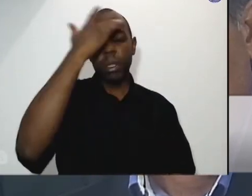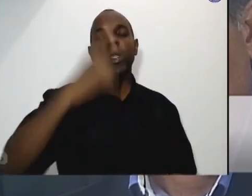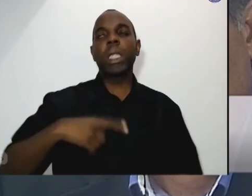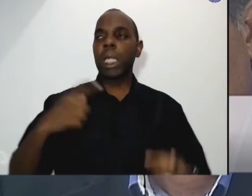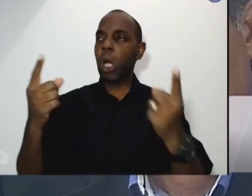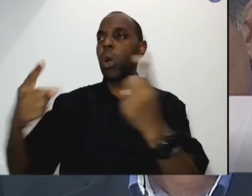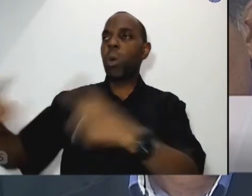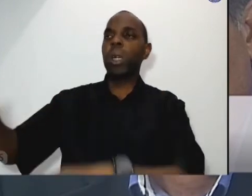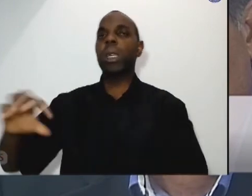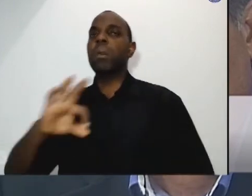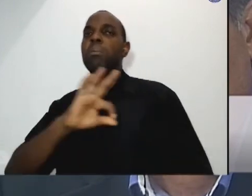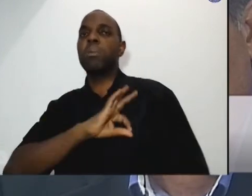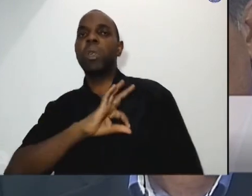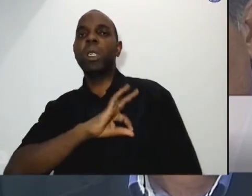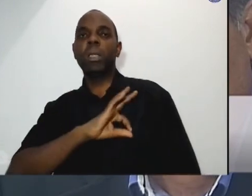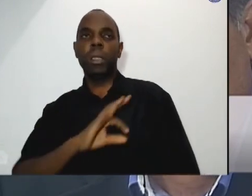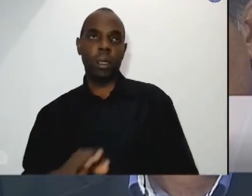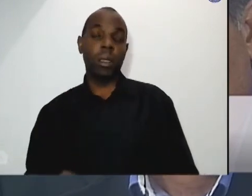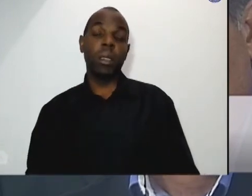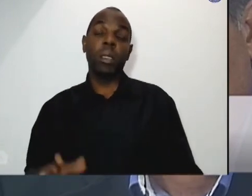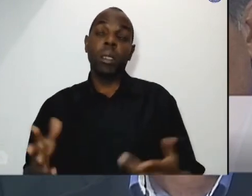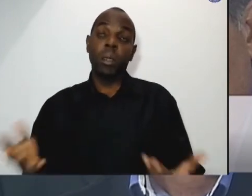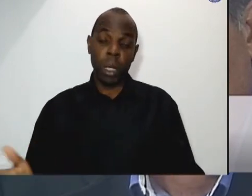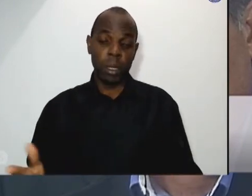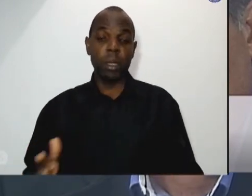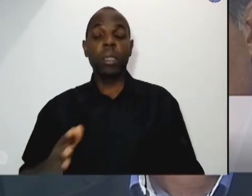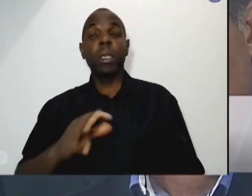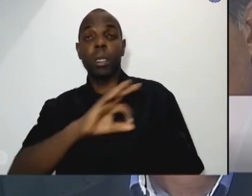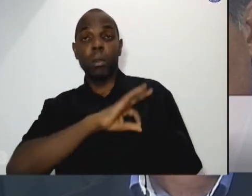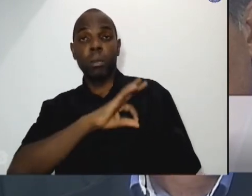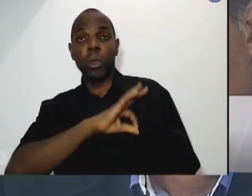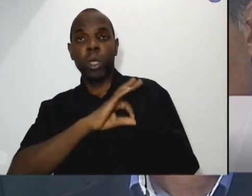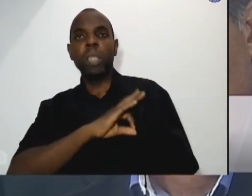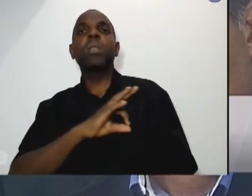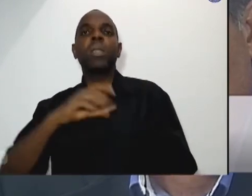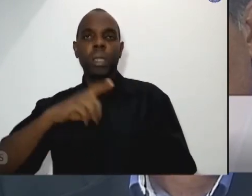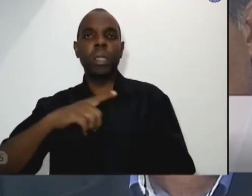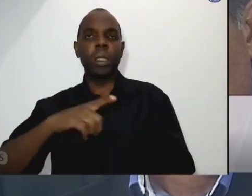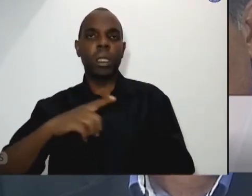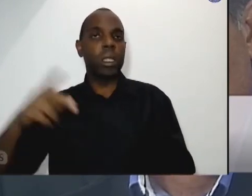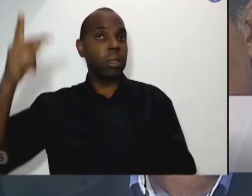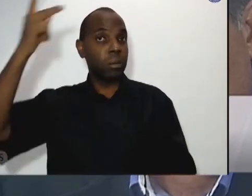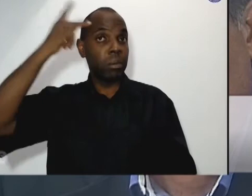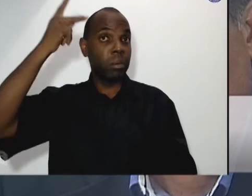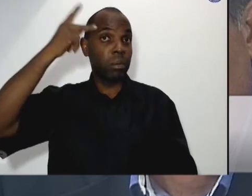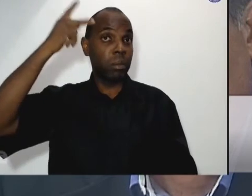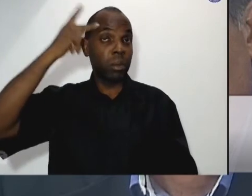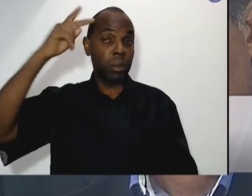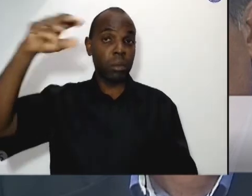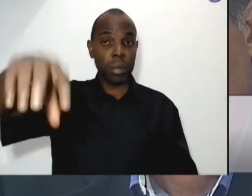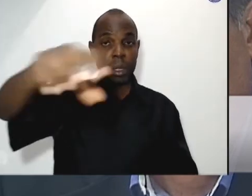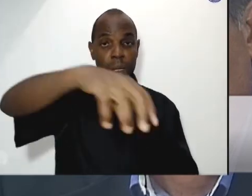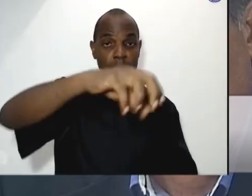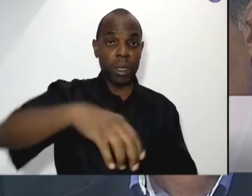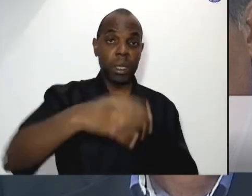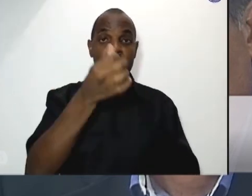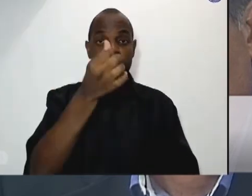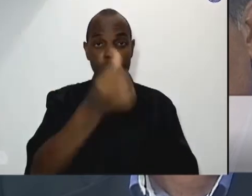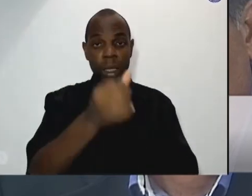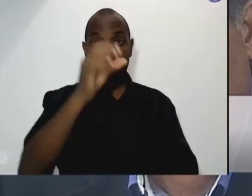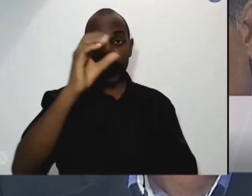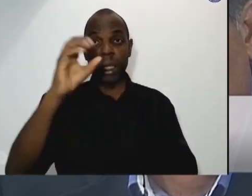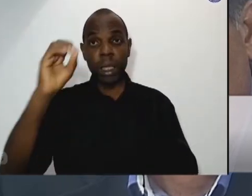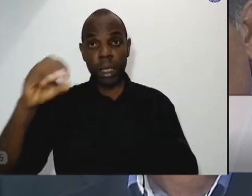ela está diuturnamente nos 645 municípios do nosso estado de São Paulo e fazendo também uma